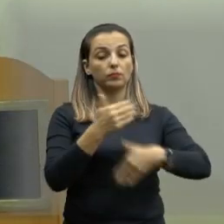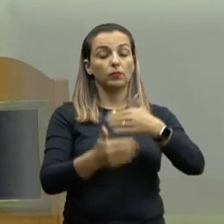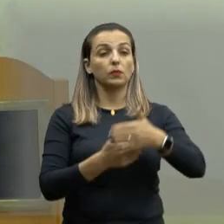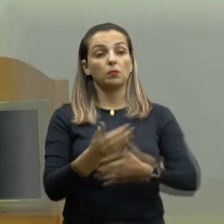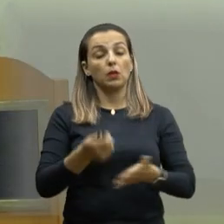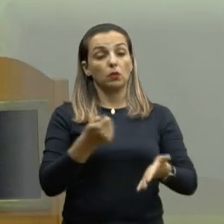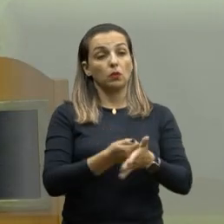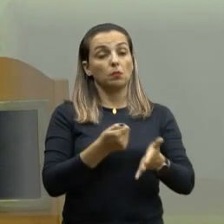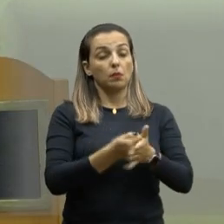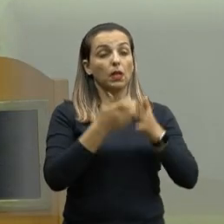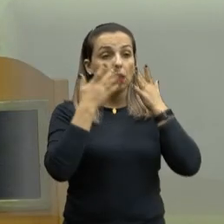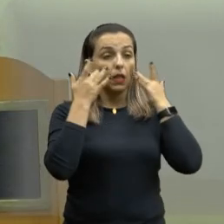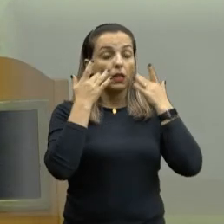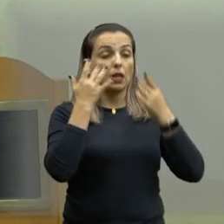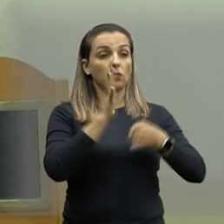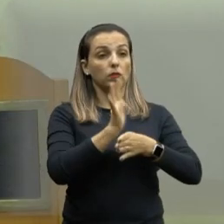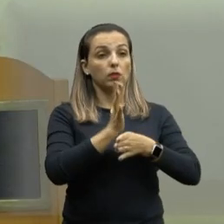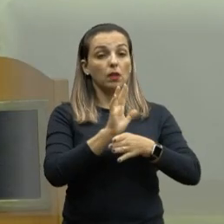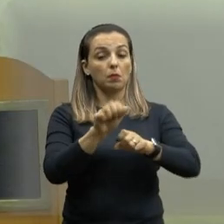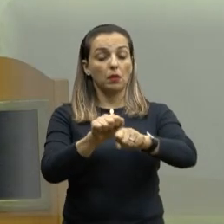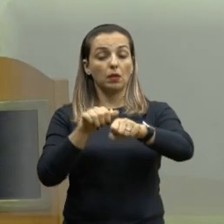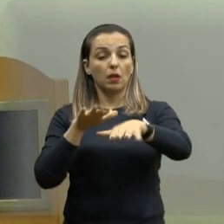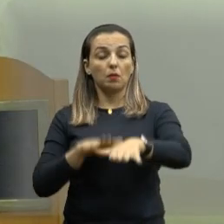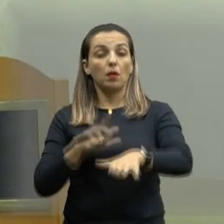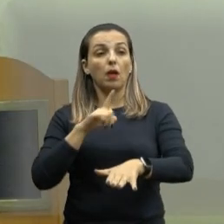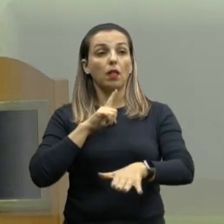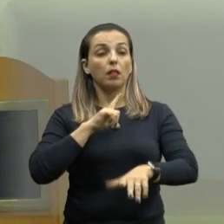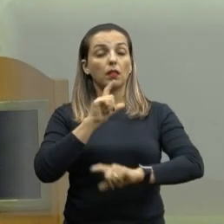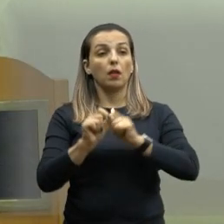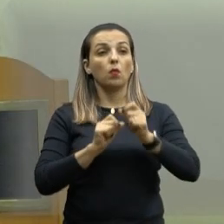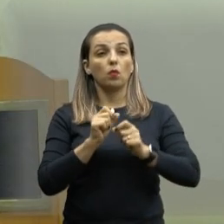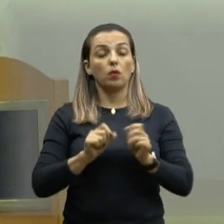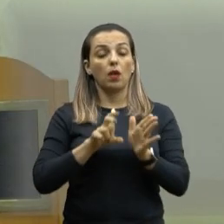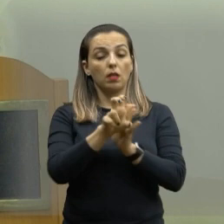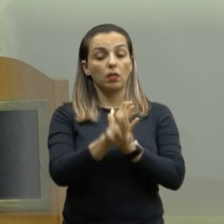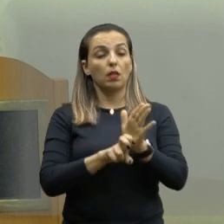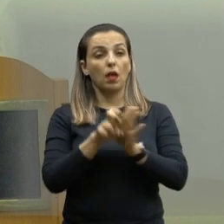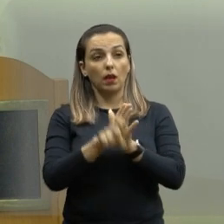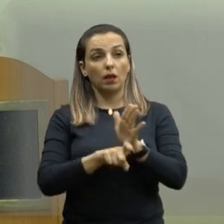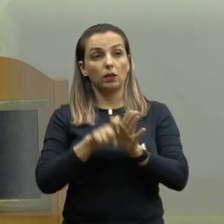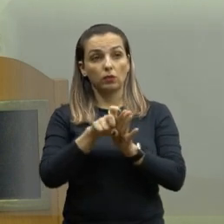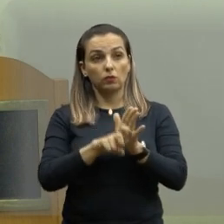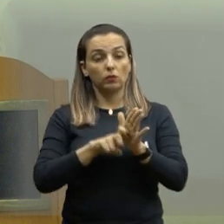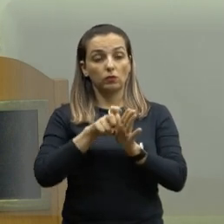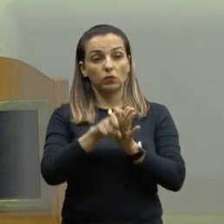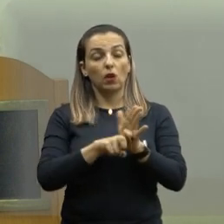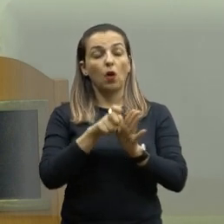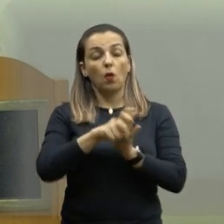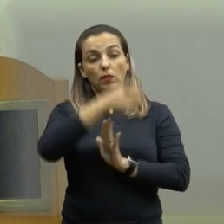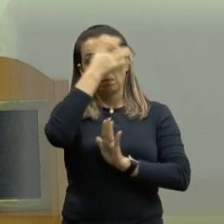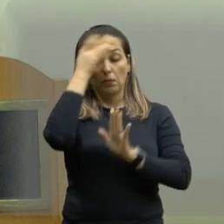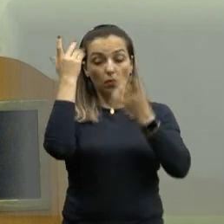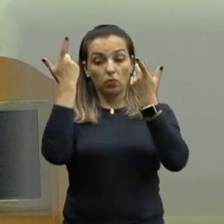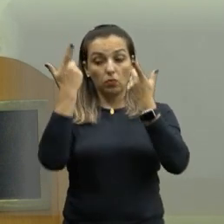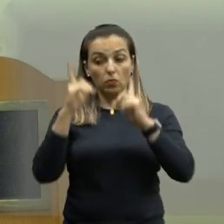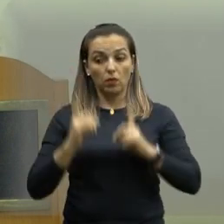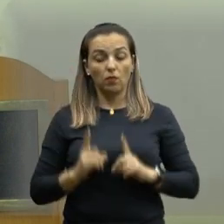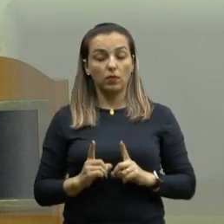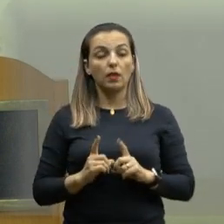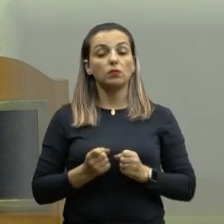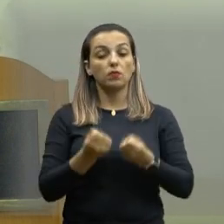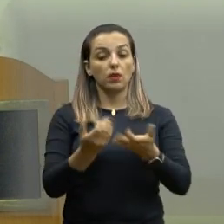teatros, cinemas, auditórios a fornecerem cadeiras de rodas às pessoas com deficiência ou mobilidade